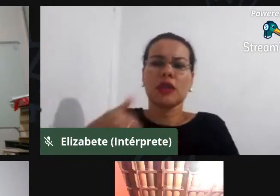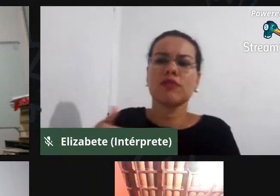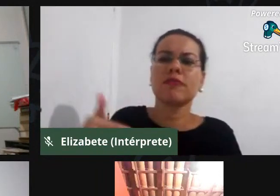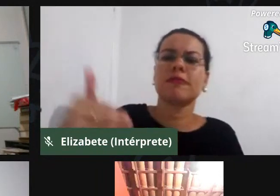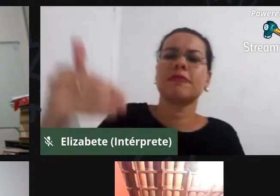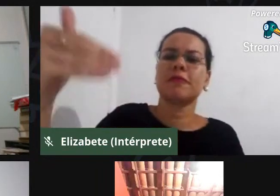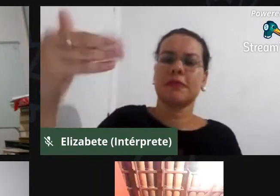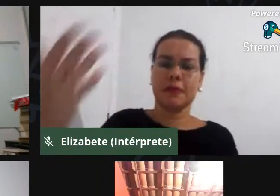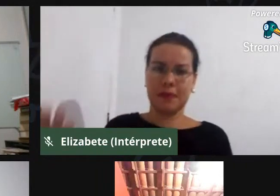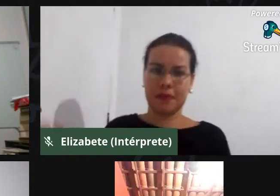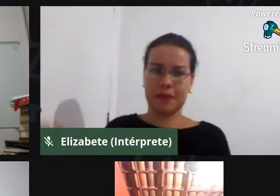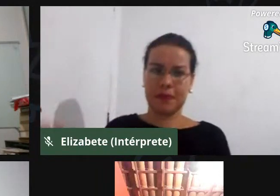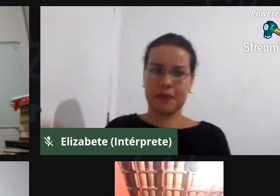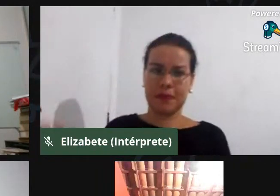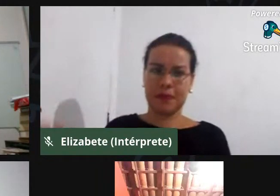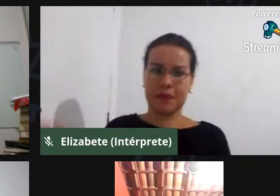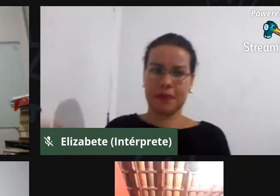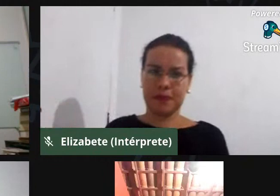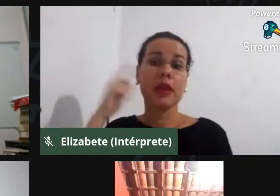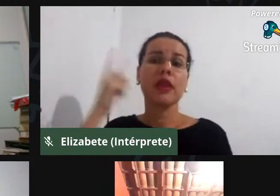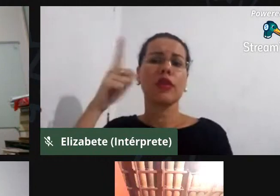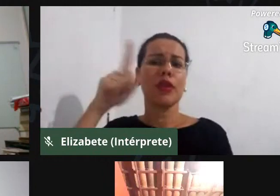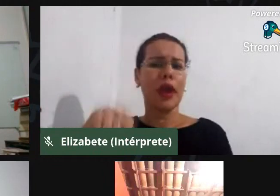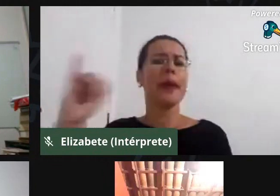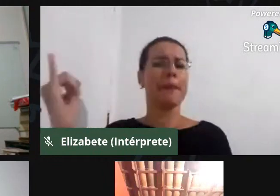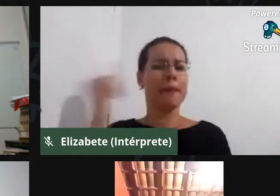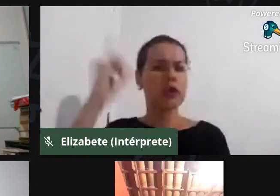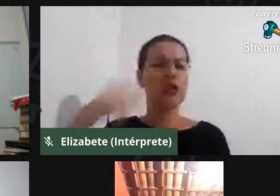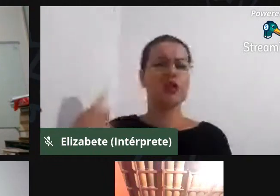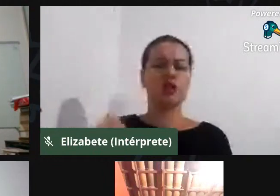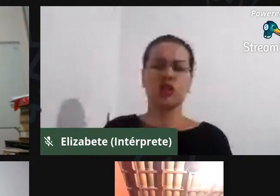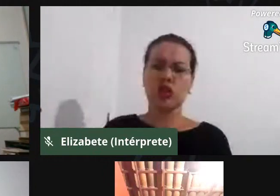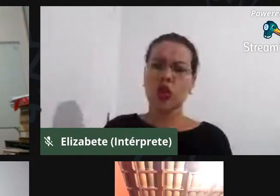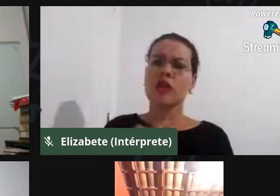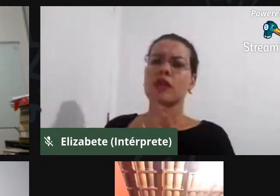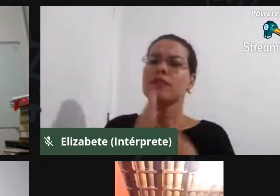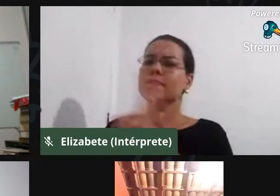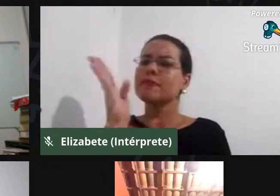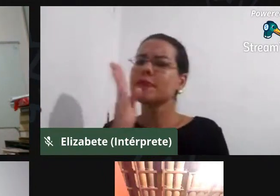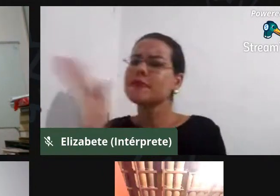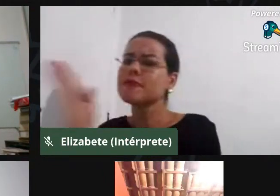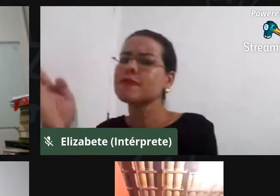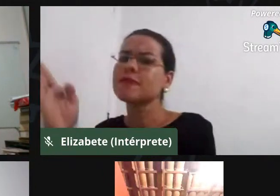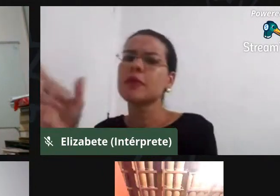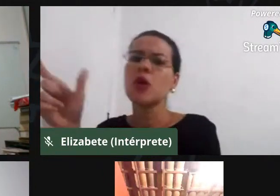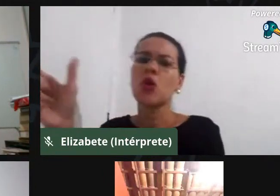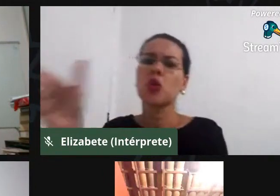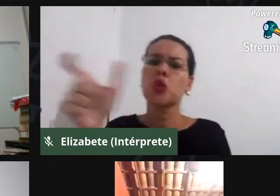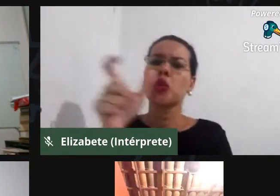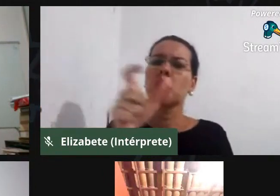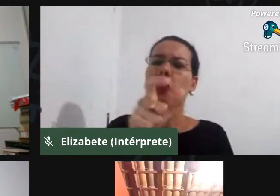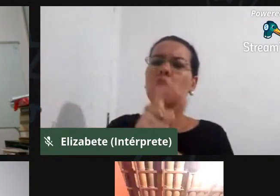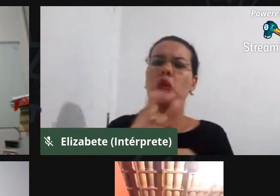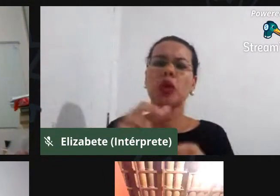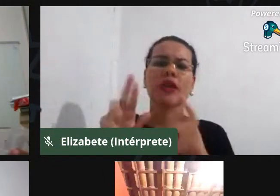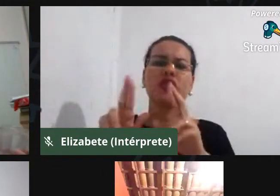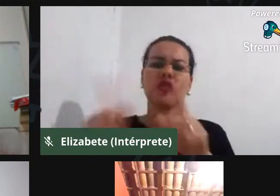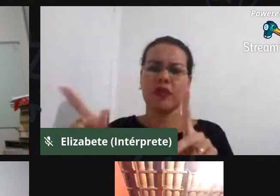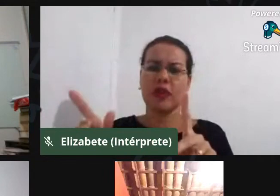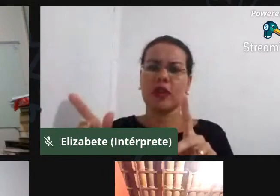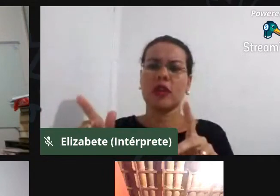é importante a nossa saída para outros espaços, nós precisamos sim estar também nesse espaço da academia,